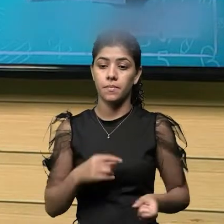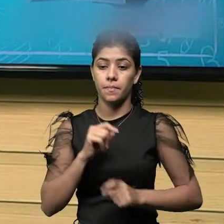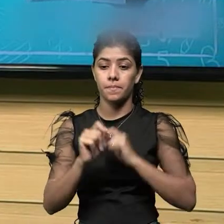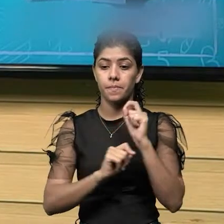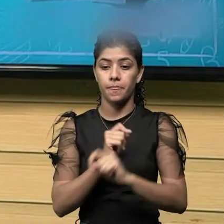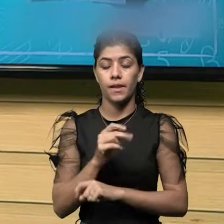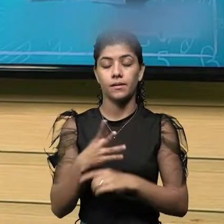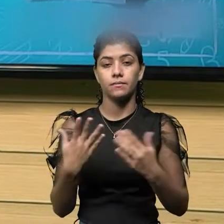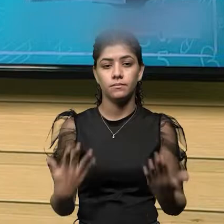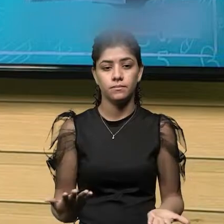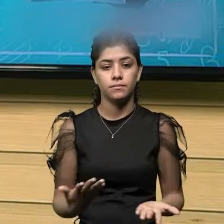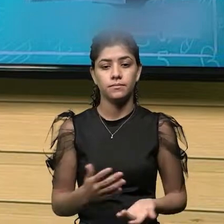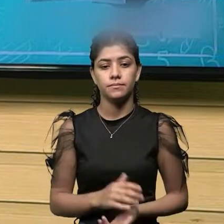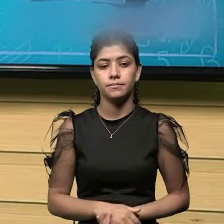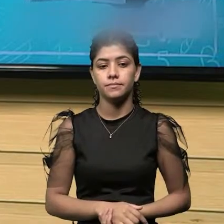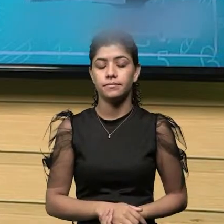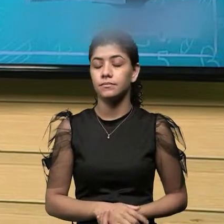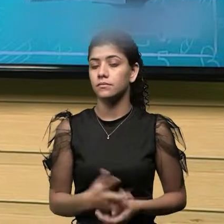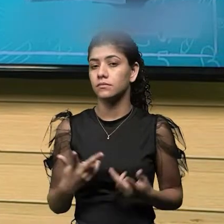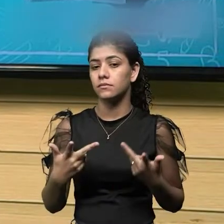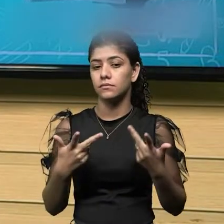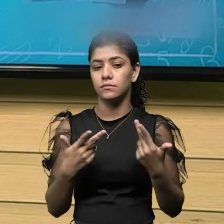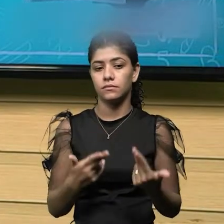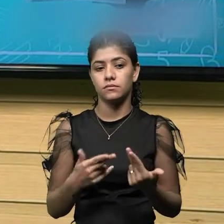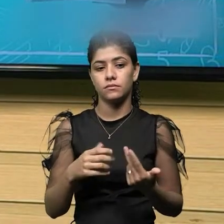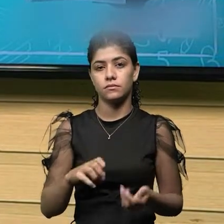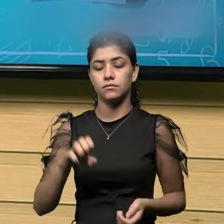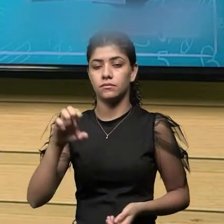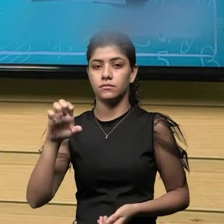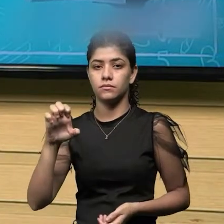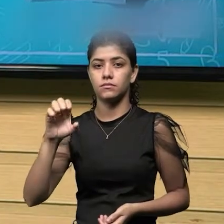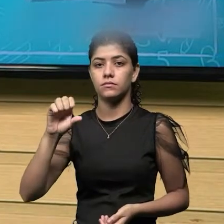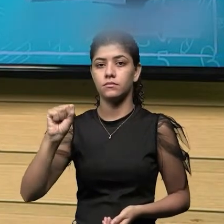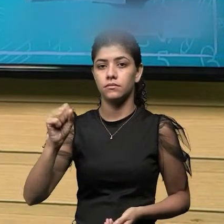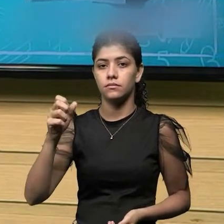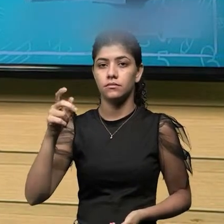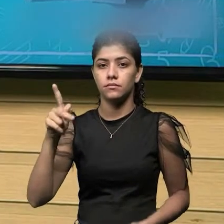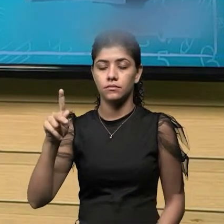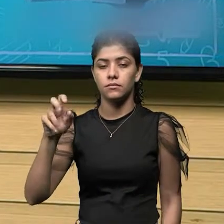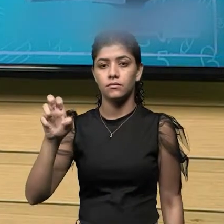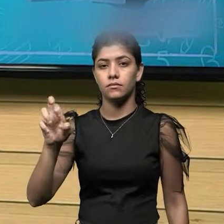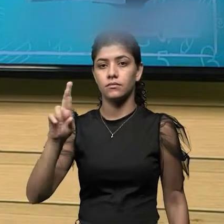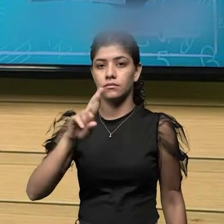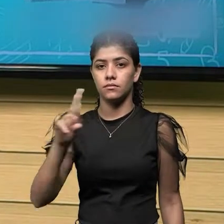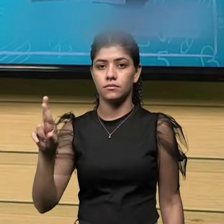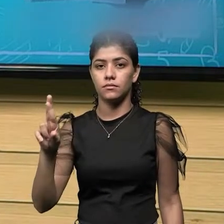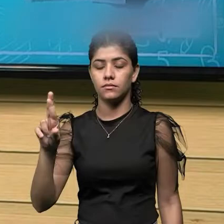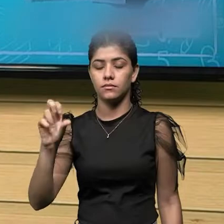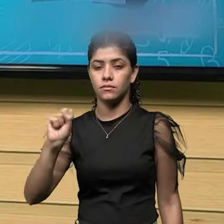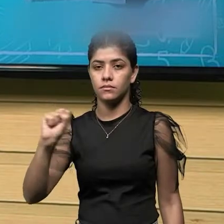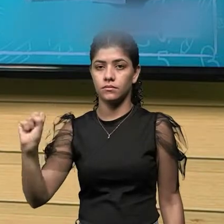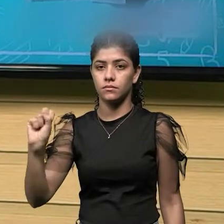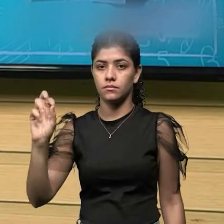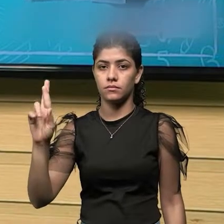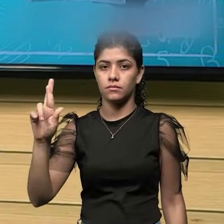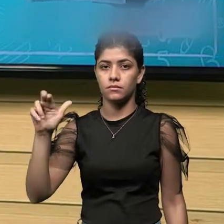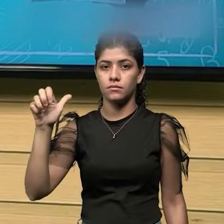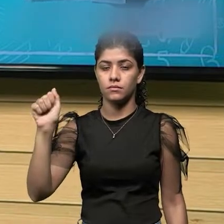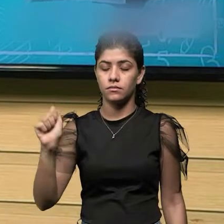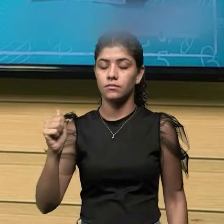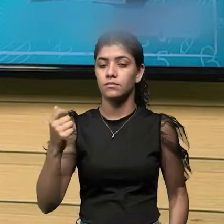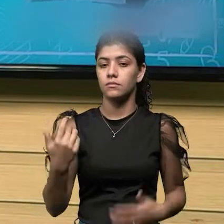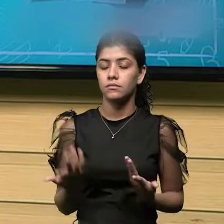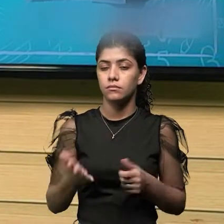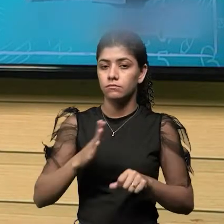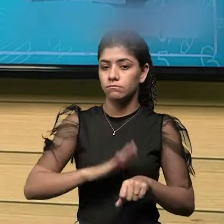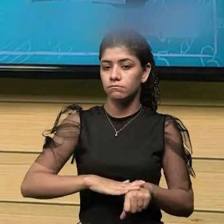especímetro ele mede exatamente o o nome dele sugere. Espessuras são mais precisas, é um pouco mais preciso que o paquímetro,